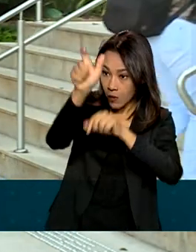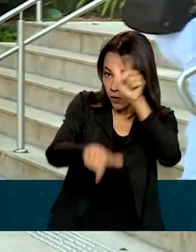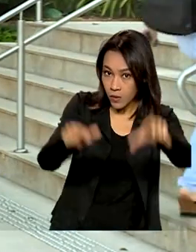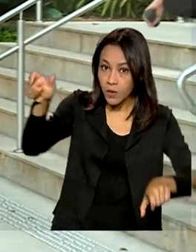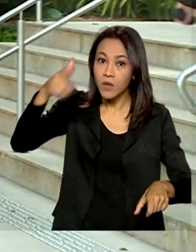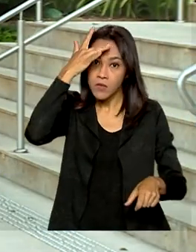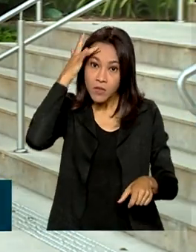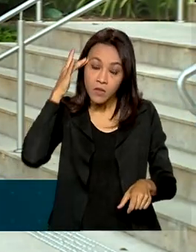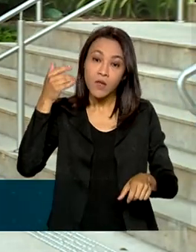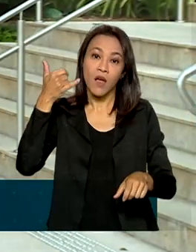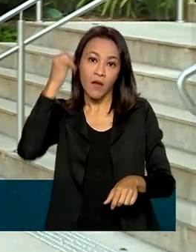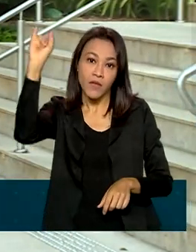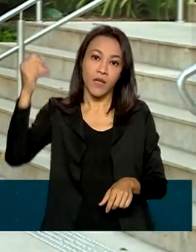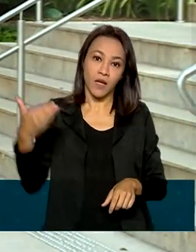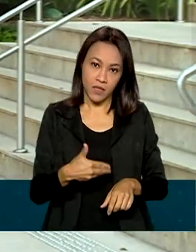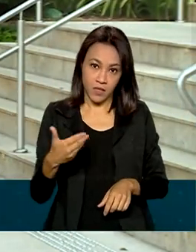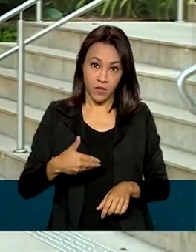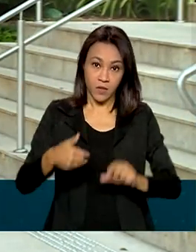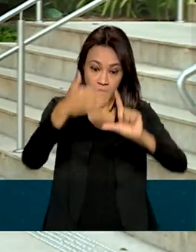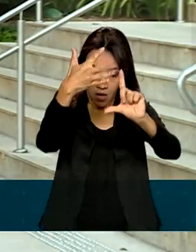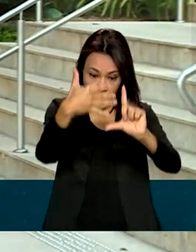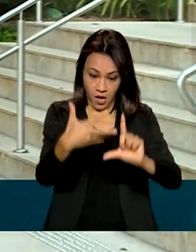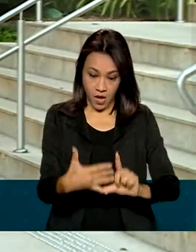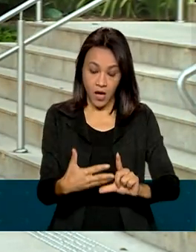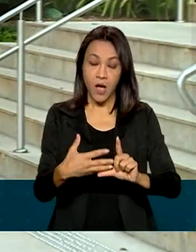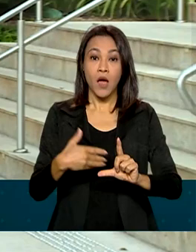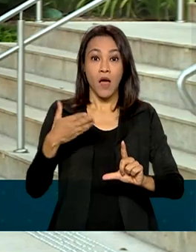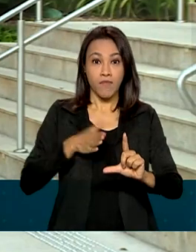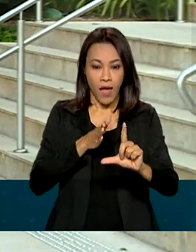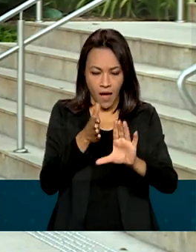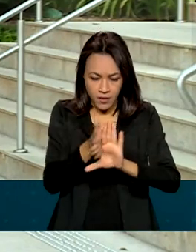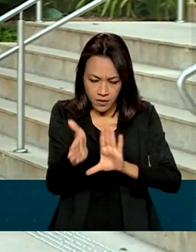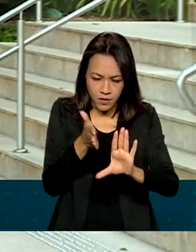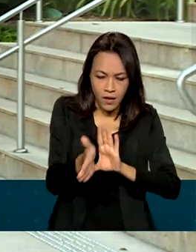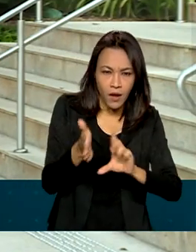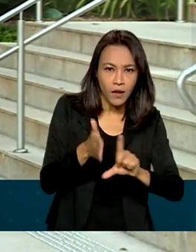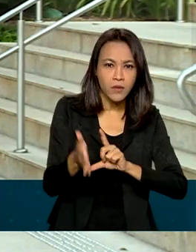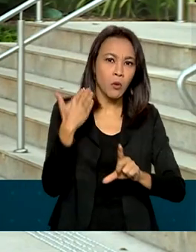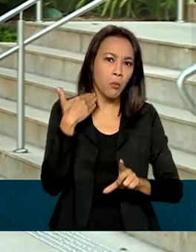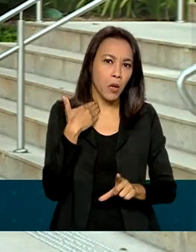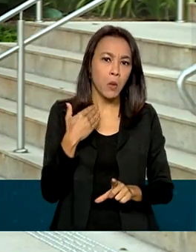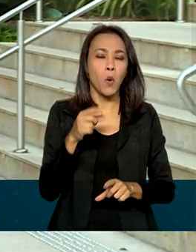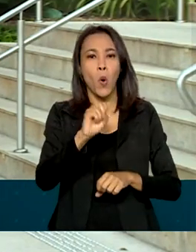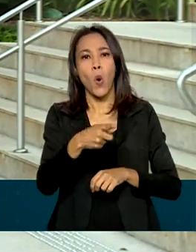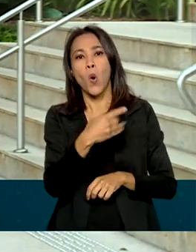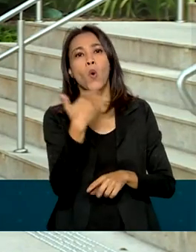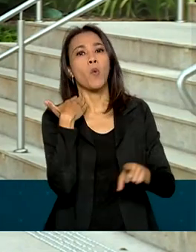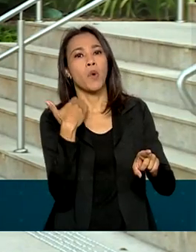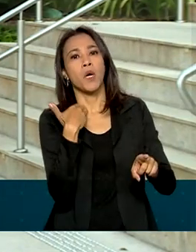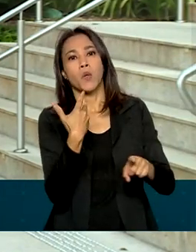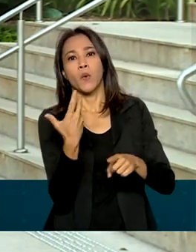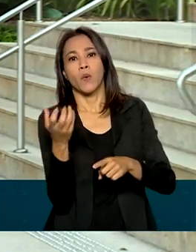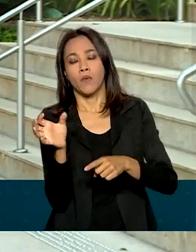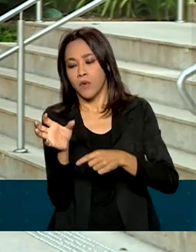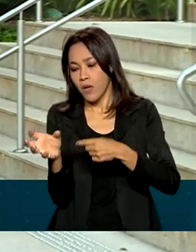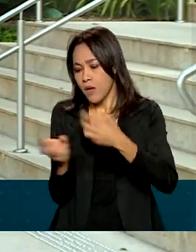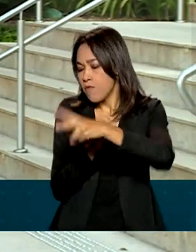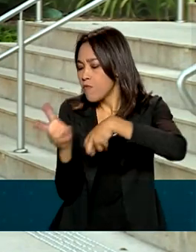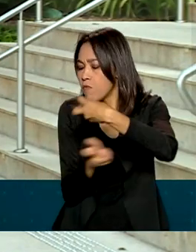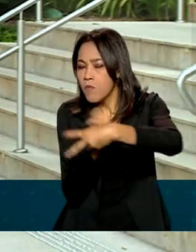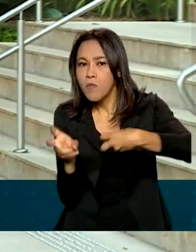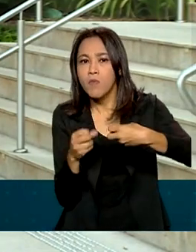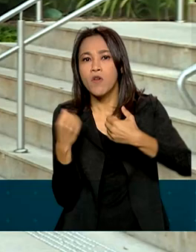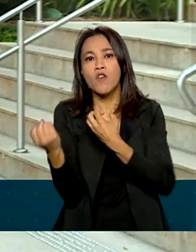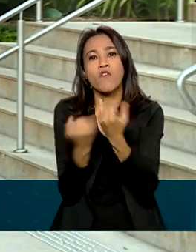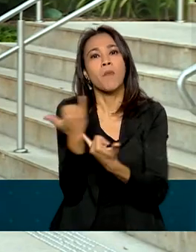plataforma gov.br tem acesso a dados bancários do usuário, e nem o banco recebe informações pessoais disponíveis nos